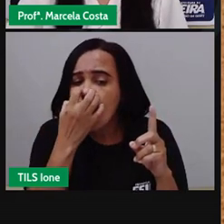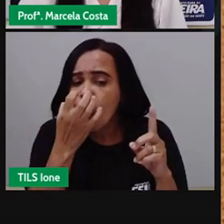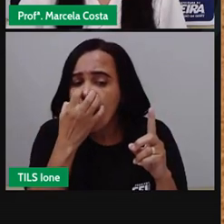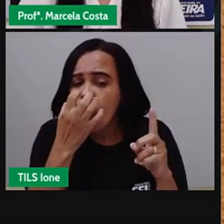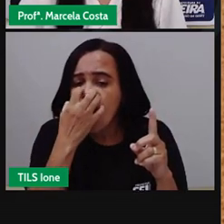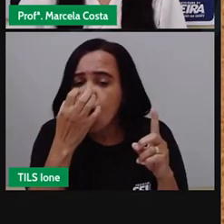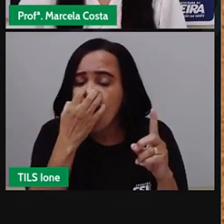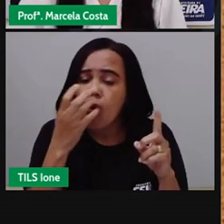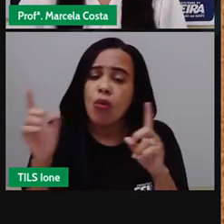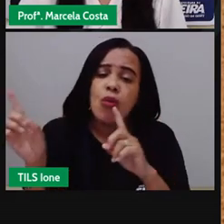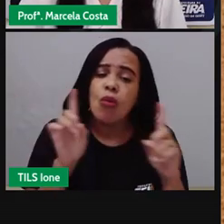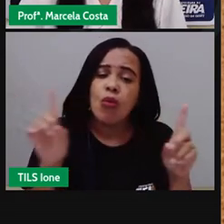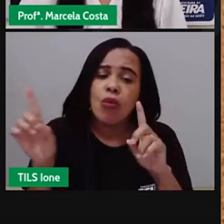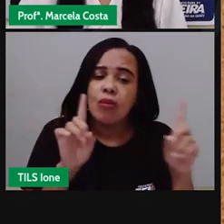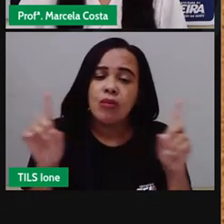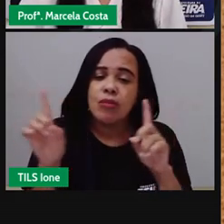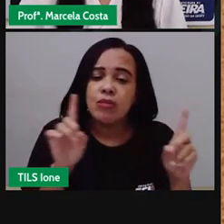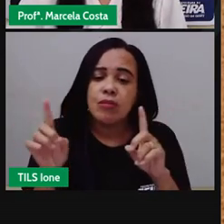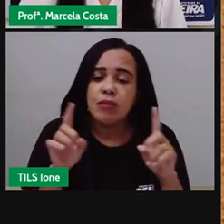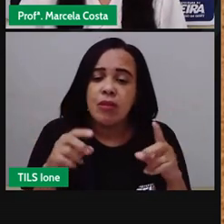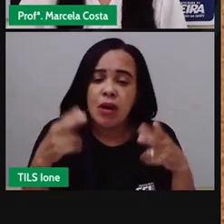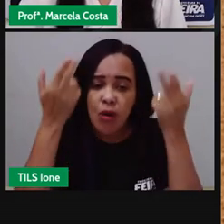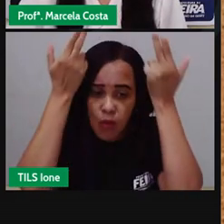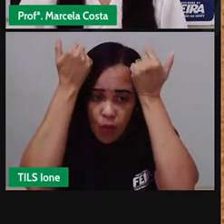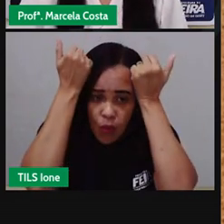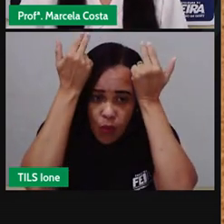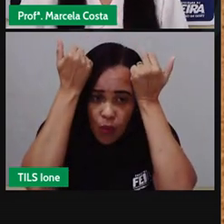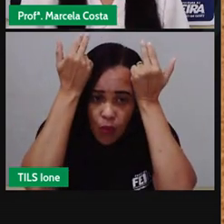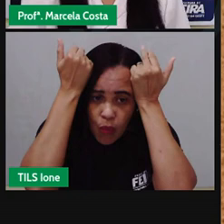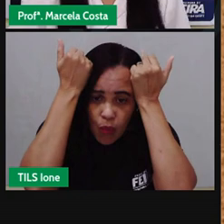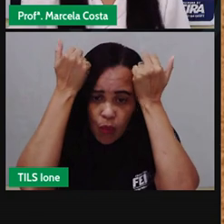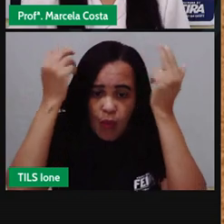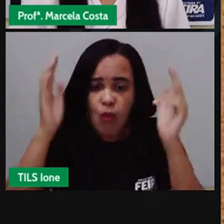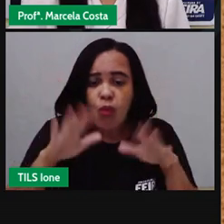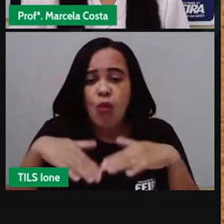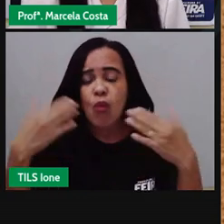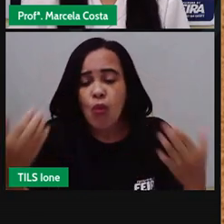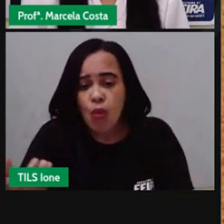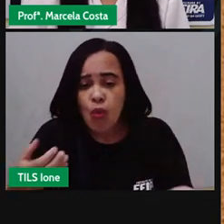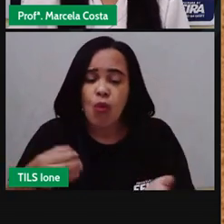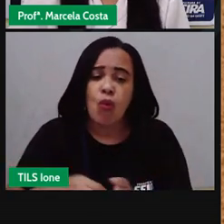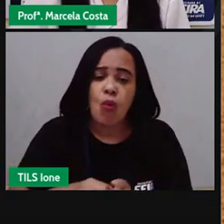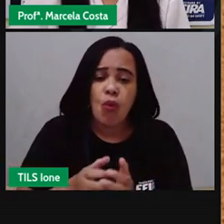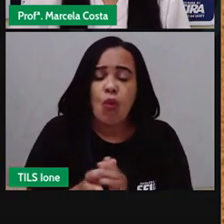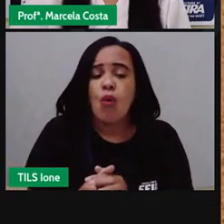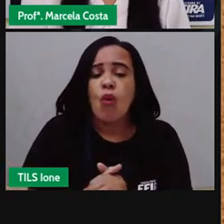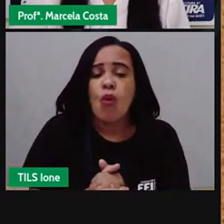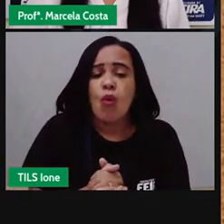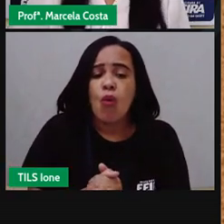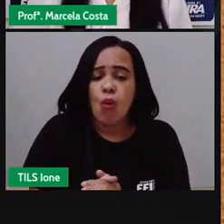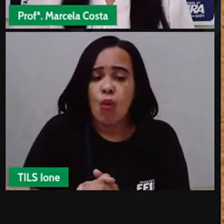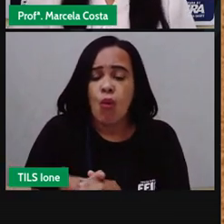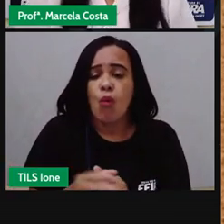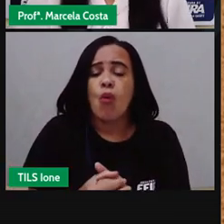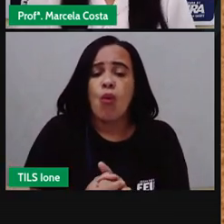é o coelho ou é a tartaruga é